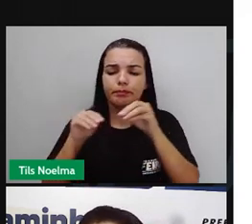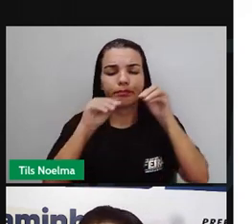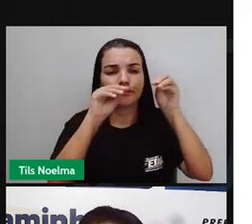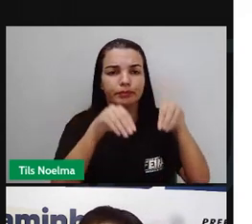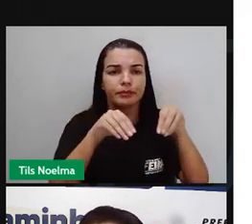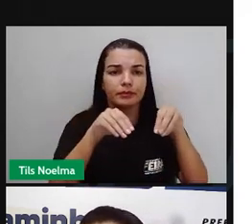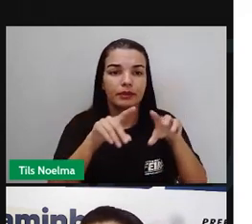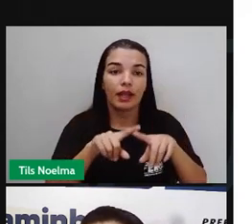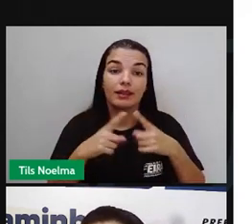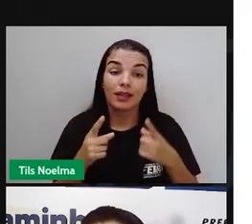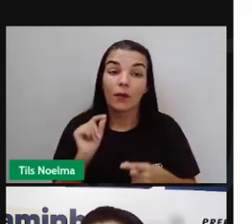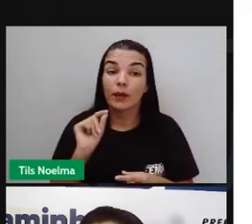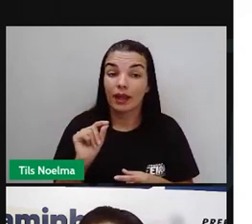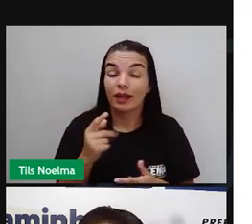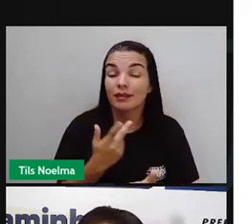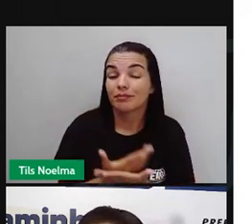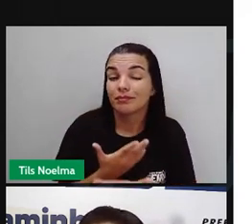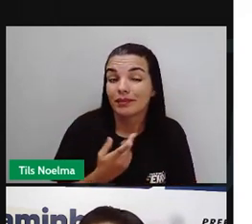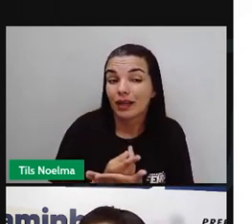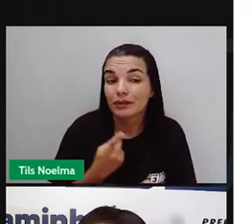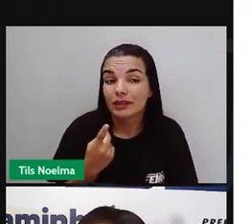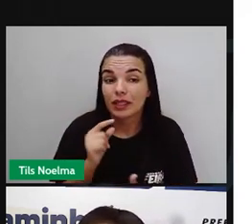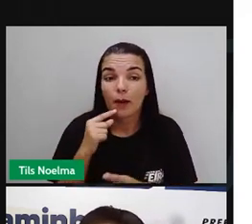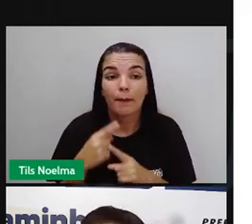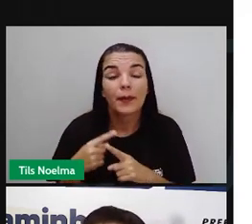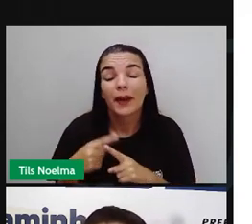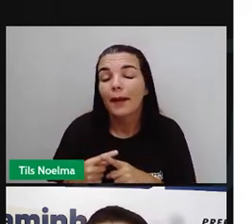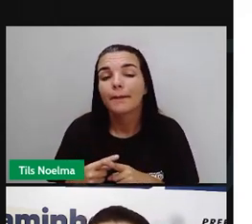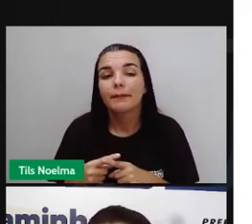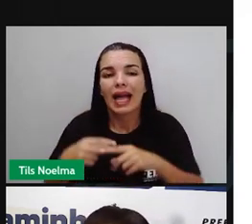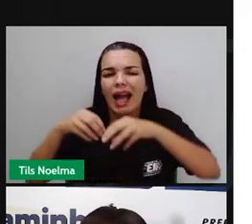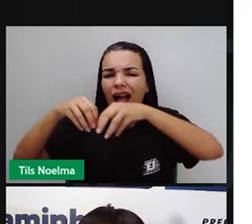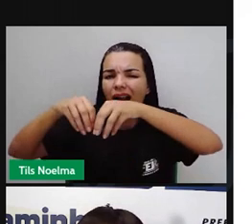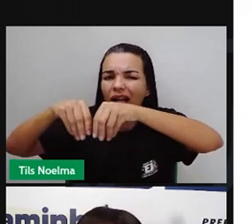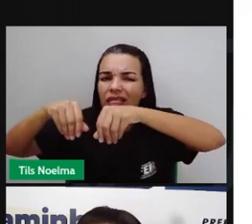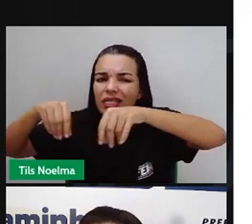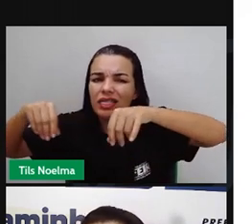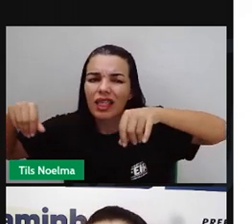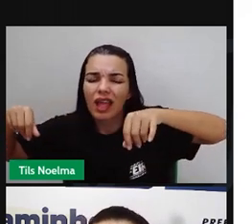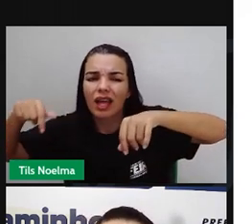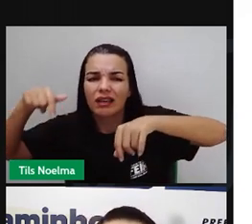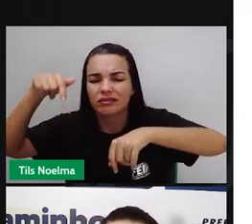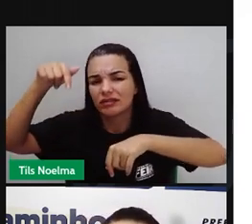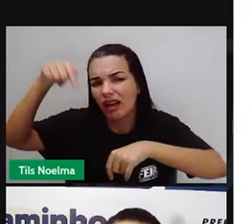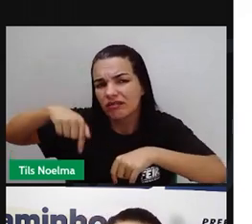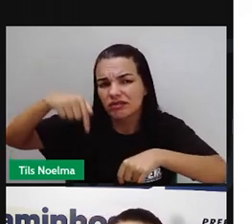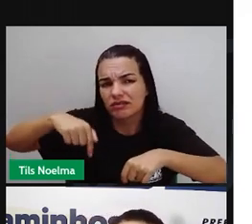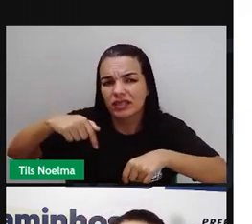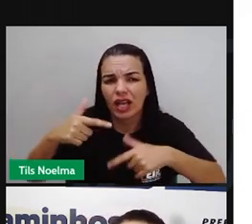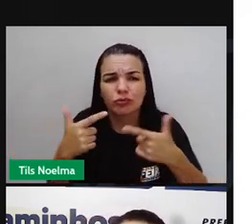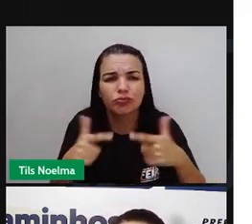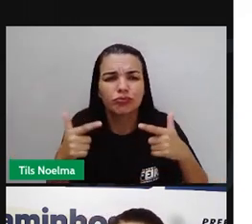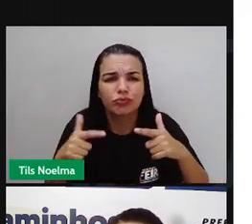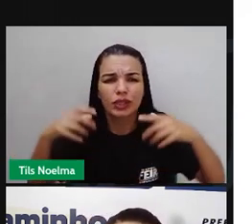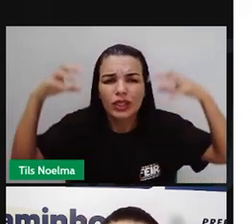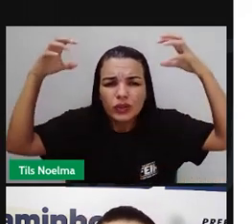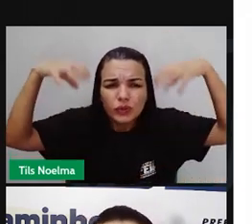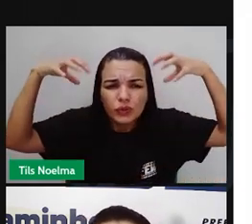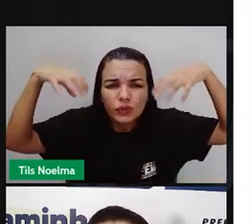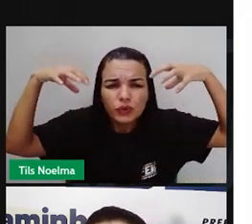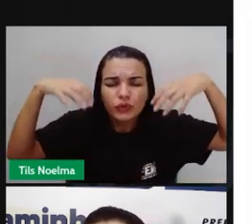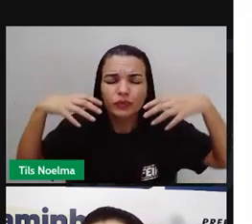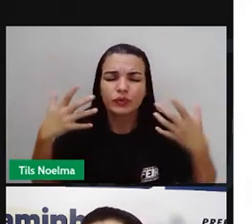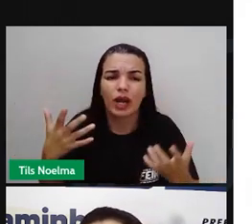a grande seca do nordeste o solo não estava favorável devido ao clima não tinha como se plantar